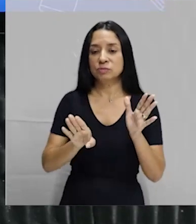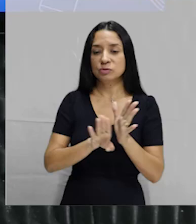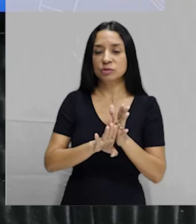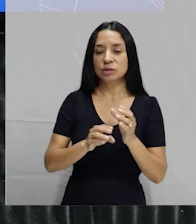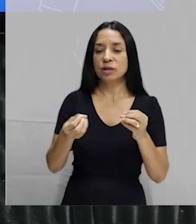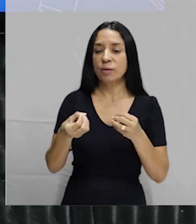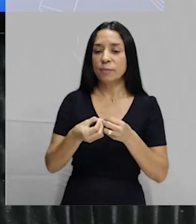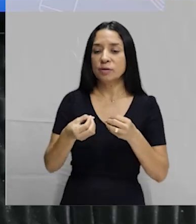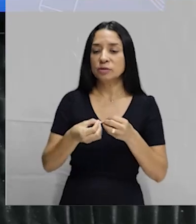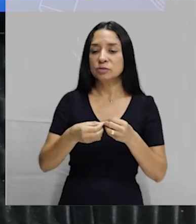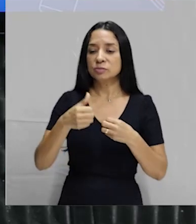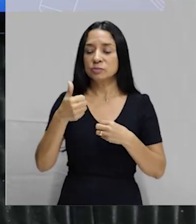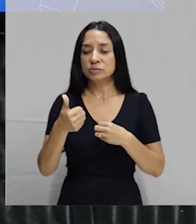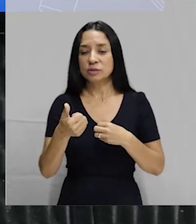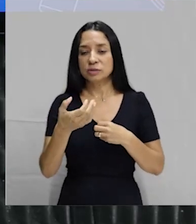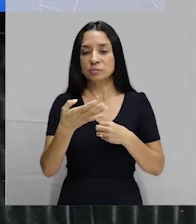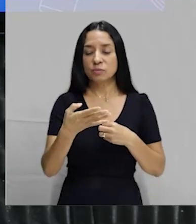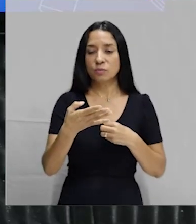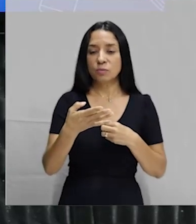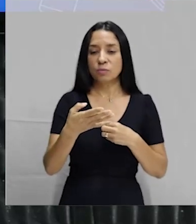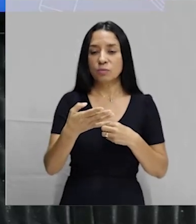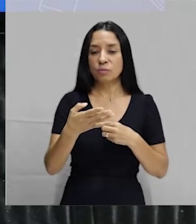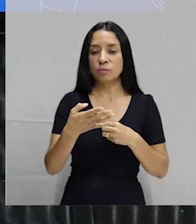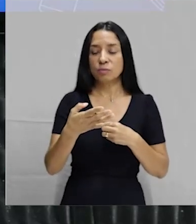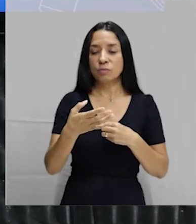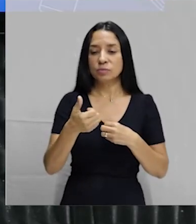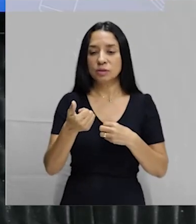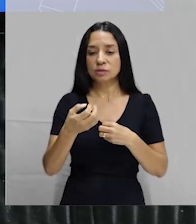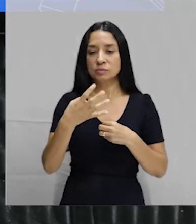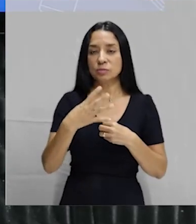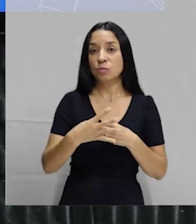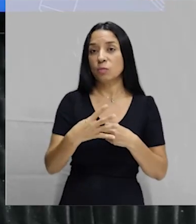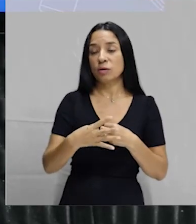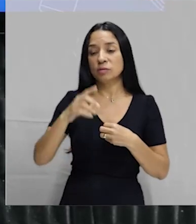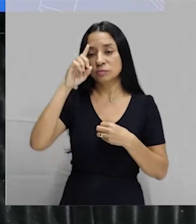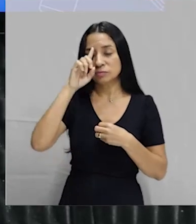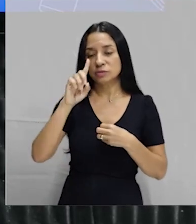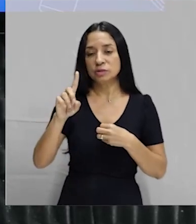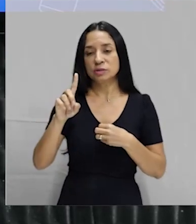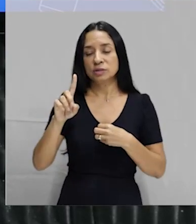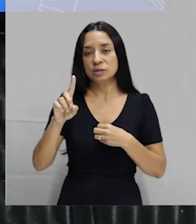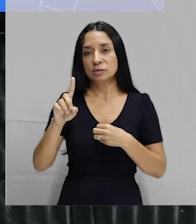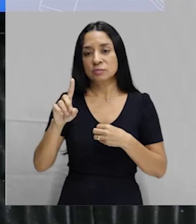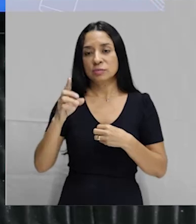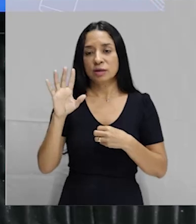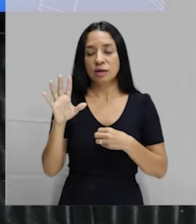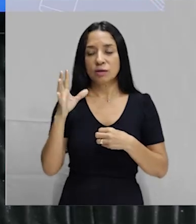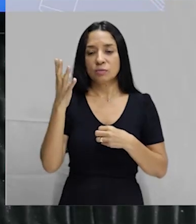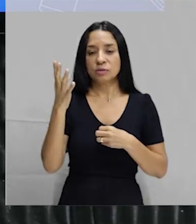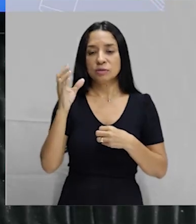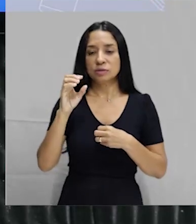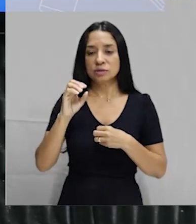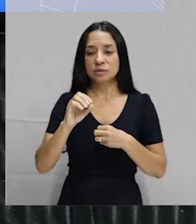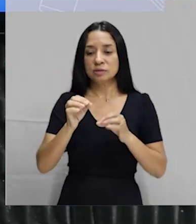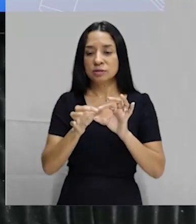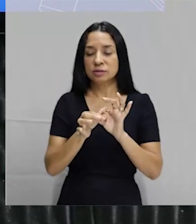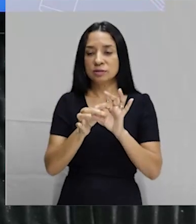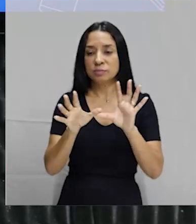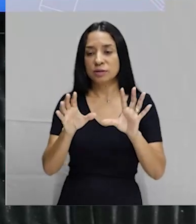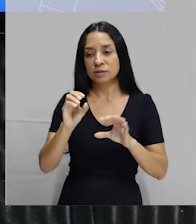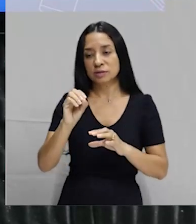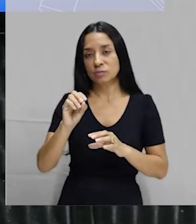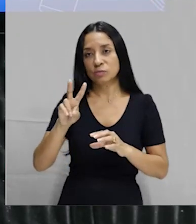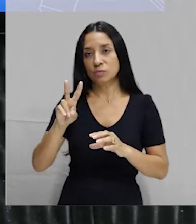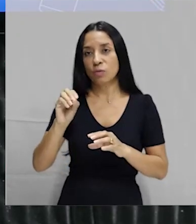lá próximo do 14º dia, que é quando provavelmente vai acontecer a liberação do ovócito, que é o